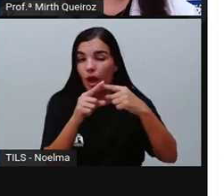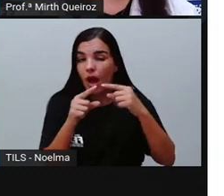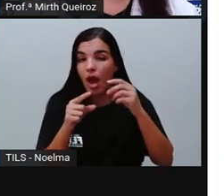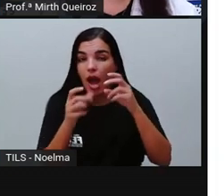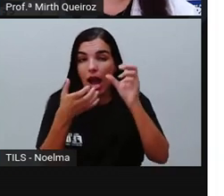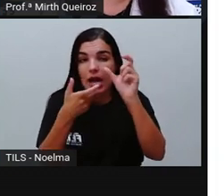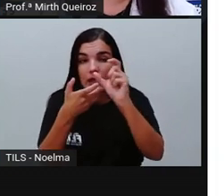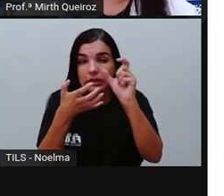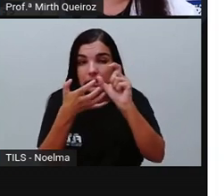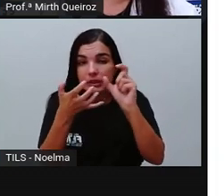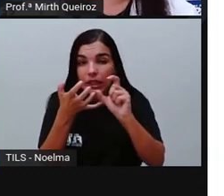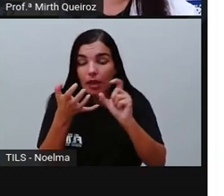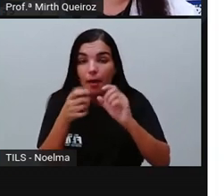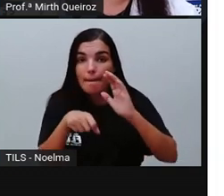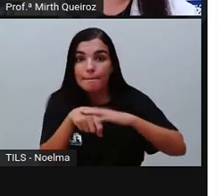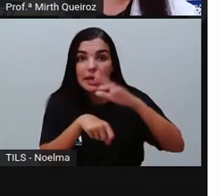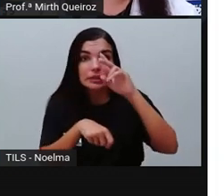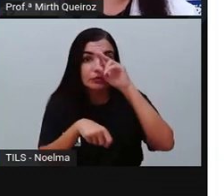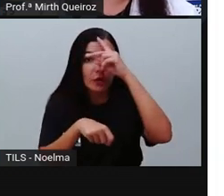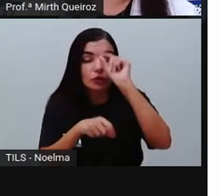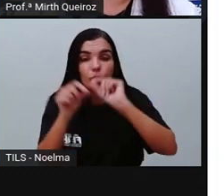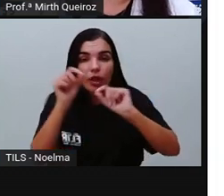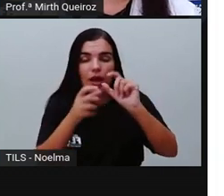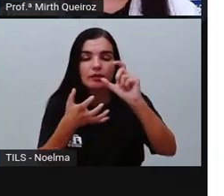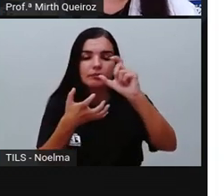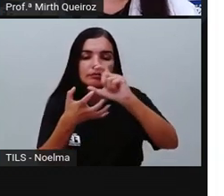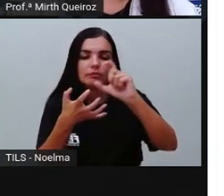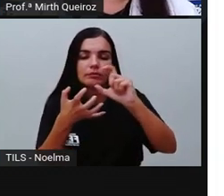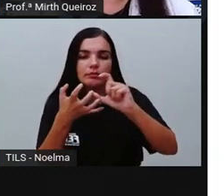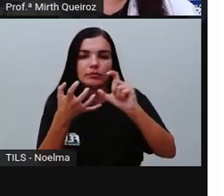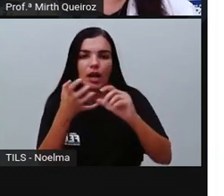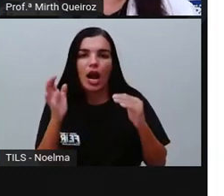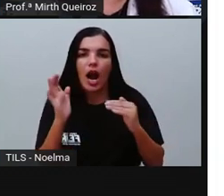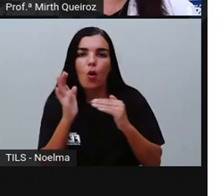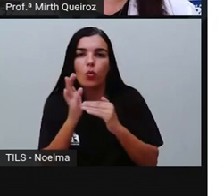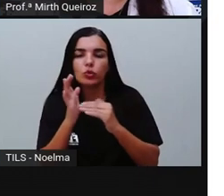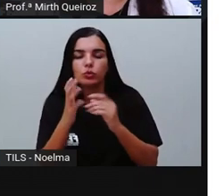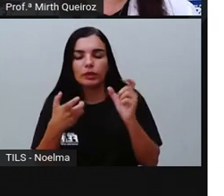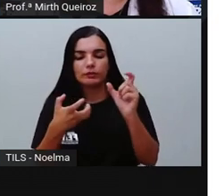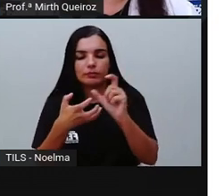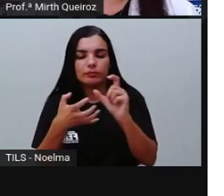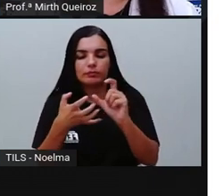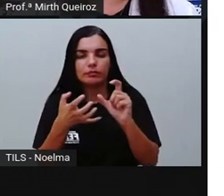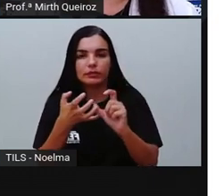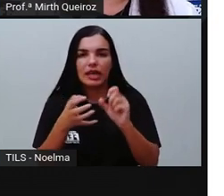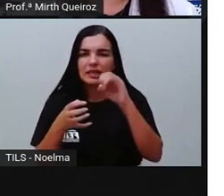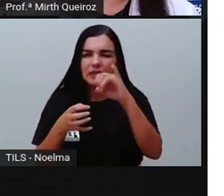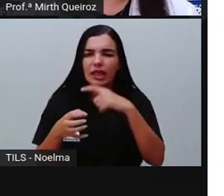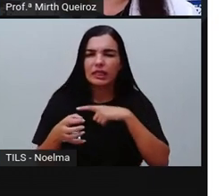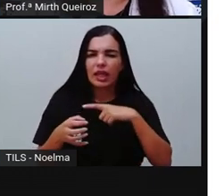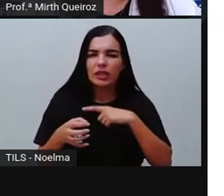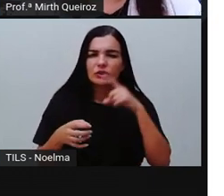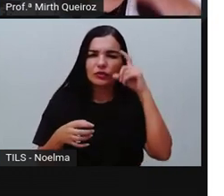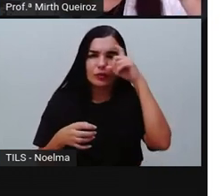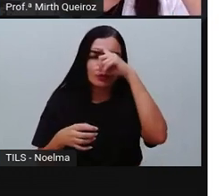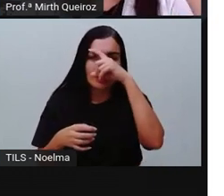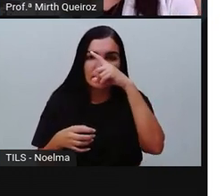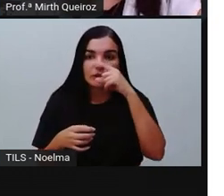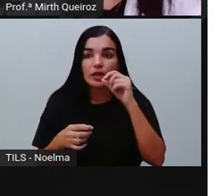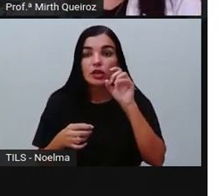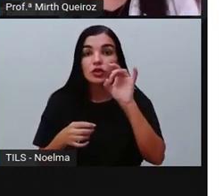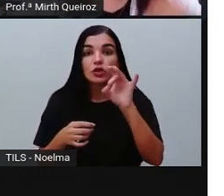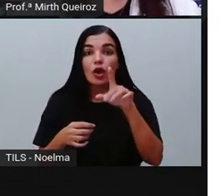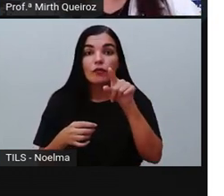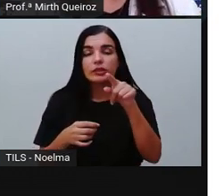forte, dita com maior intensidade, é a última sílaba. Se você tem dificuldade de identificar qual é a sílaba mais forte, é